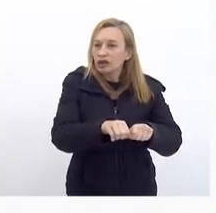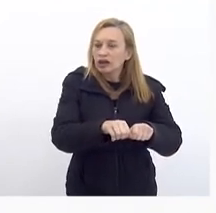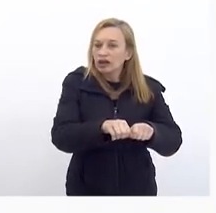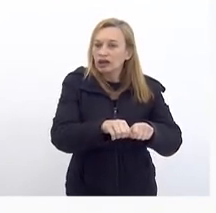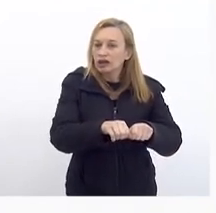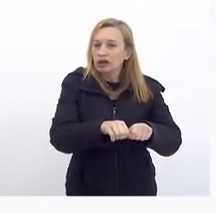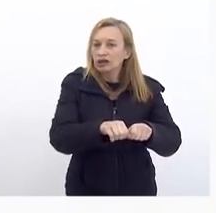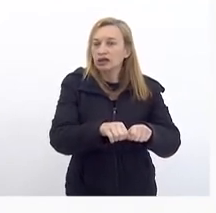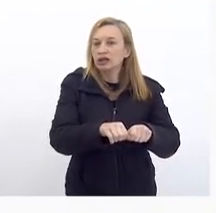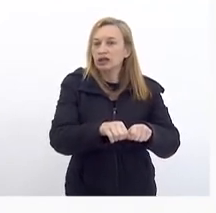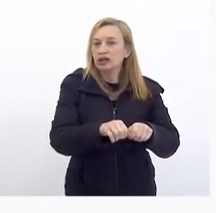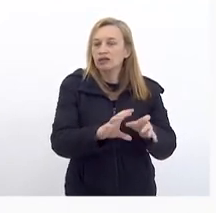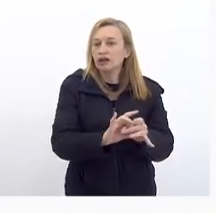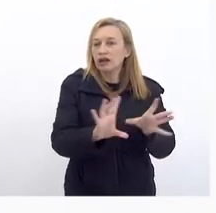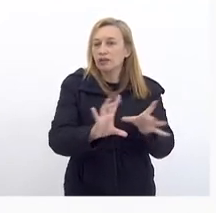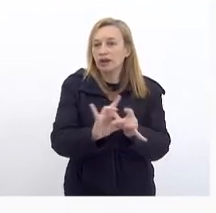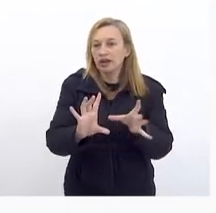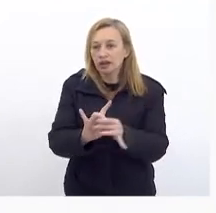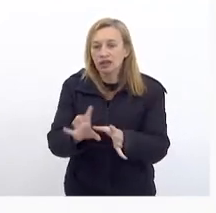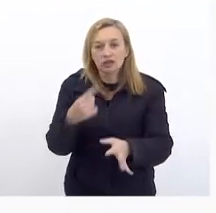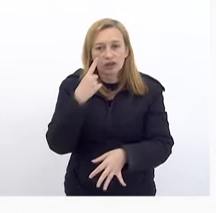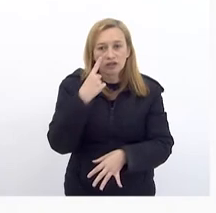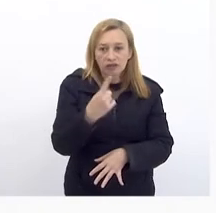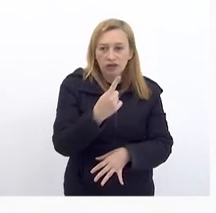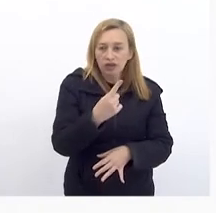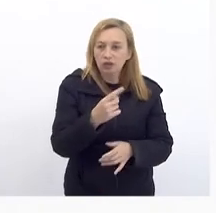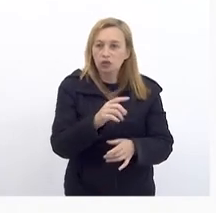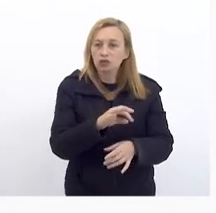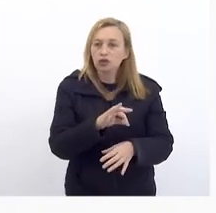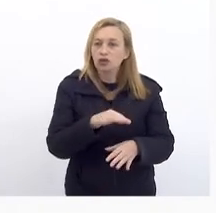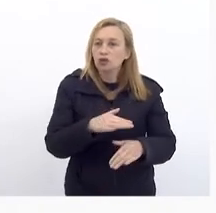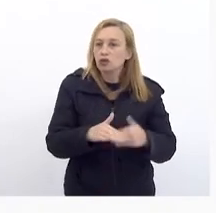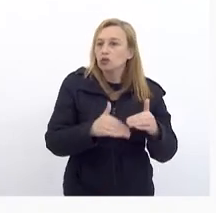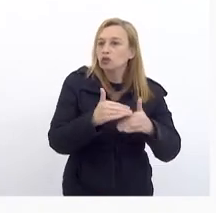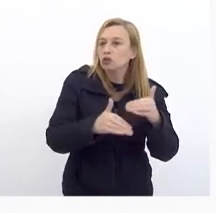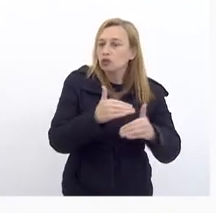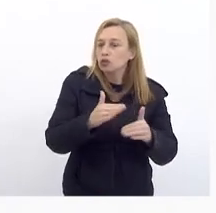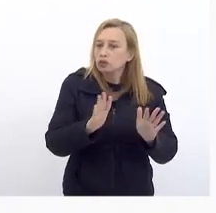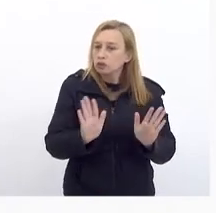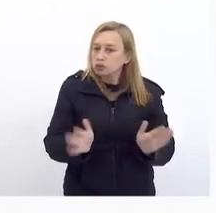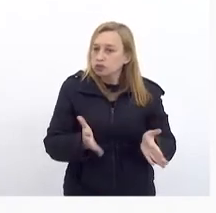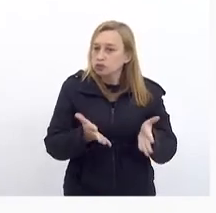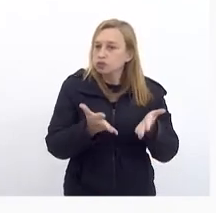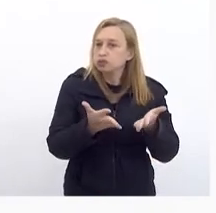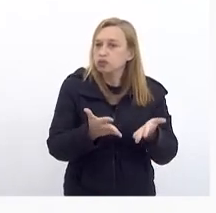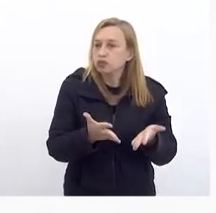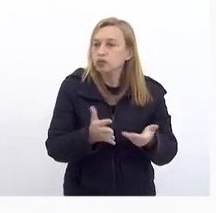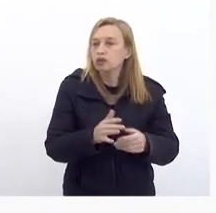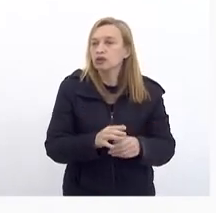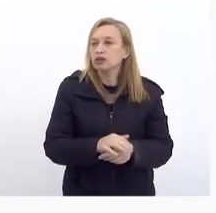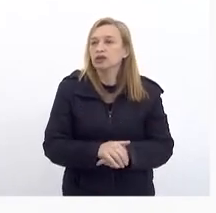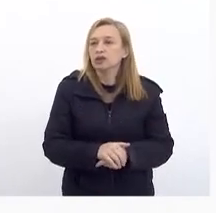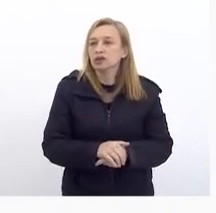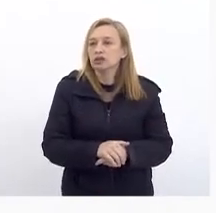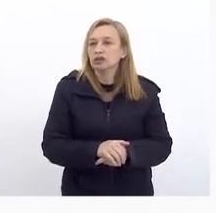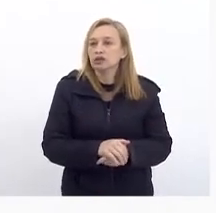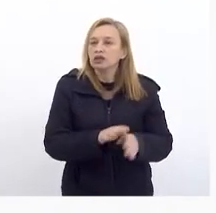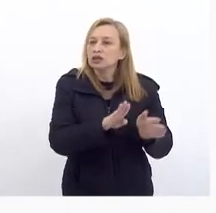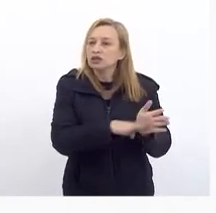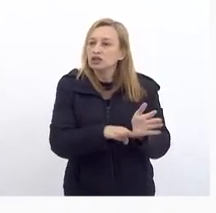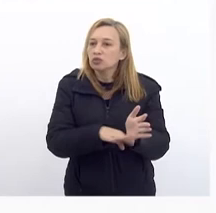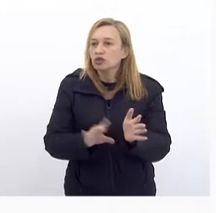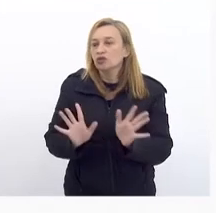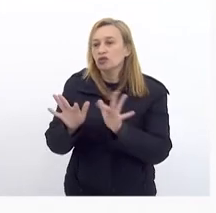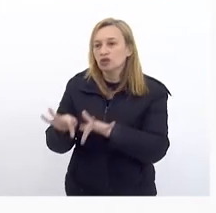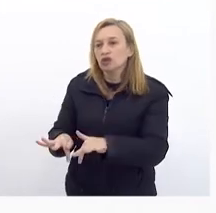Expectativas De receita A gente Vai liberando E vai Empurrando A execução Daquela Despesa Para o final